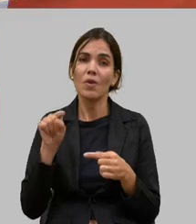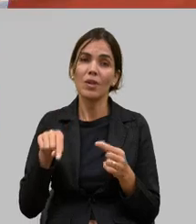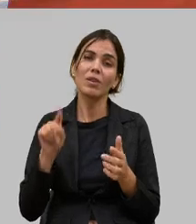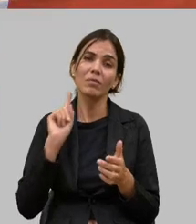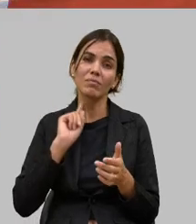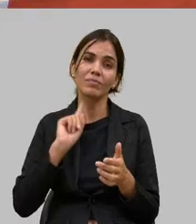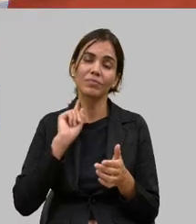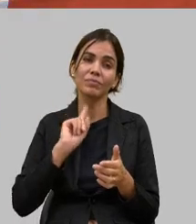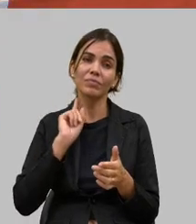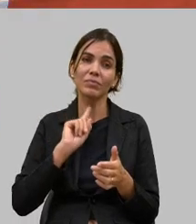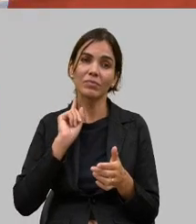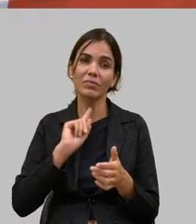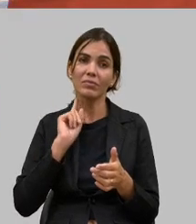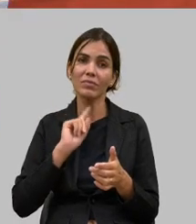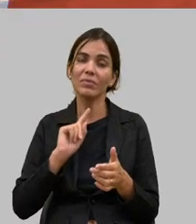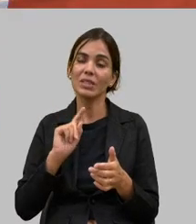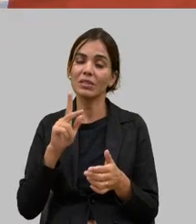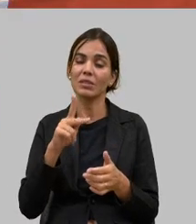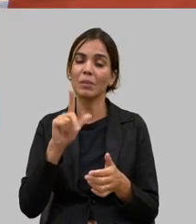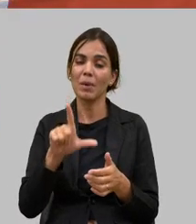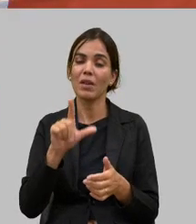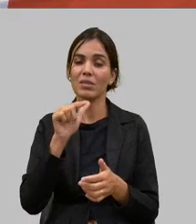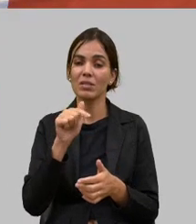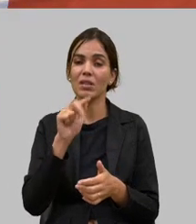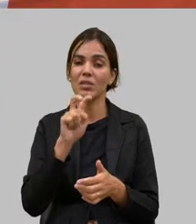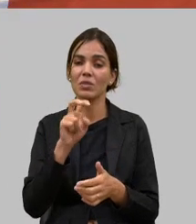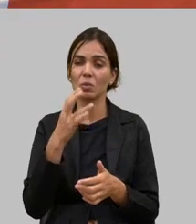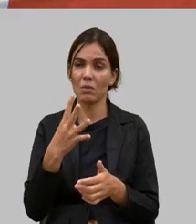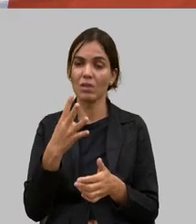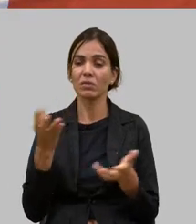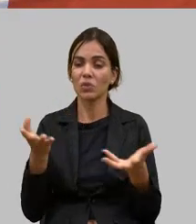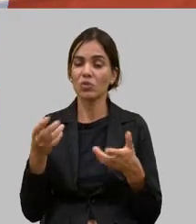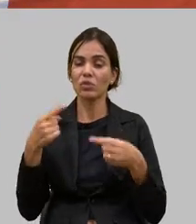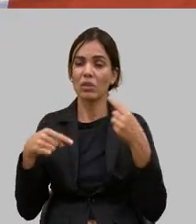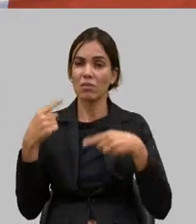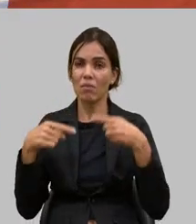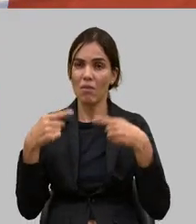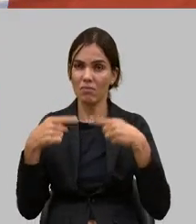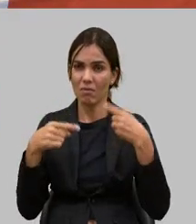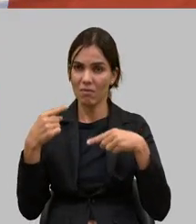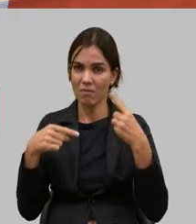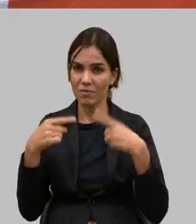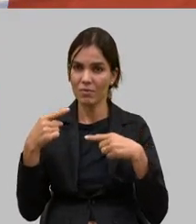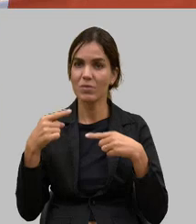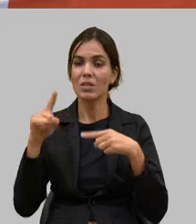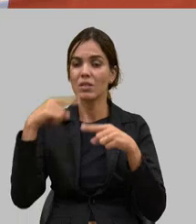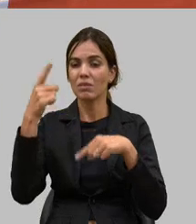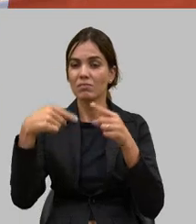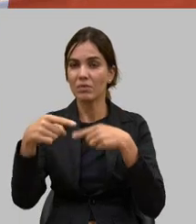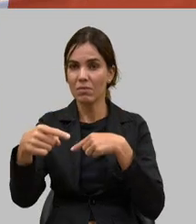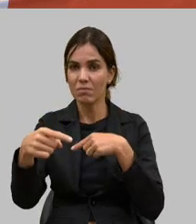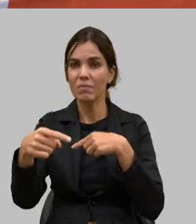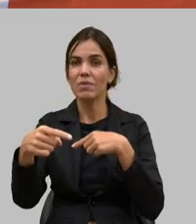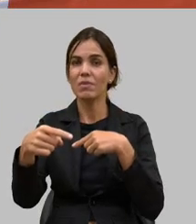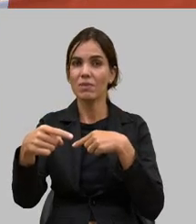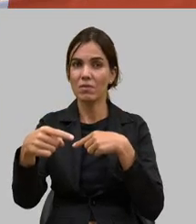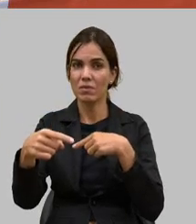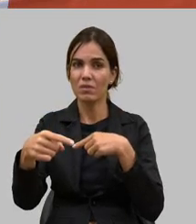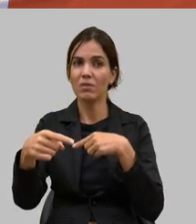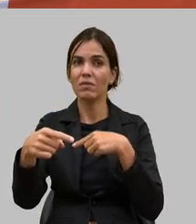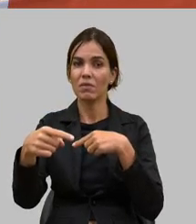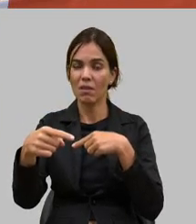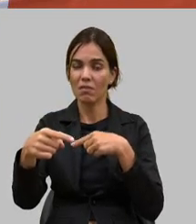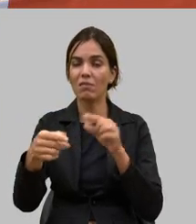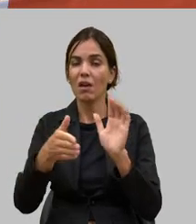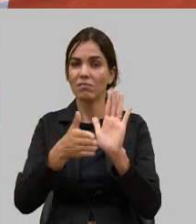certeza que com esse PL 754 que nós estamos aqui debatendo na casa e que semana que vem se Deus quiser será pautado